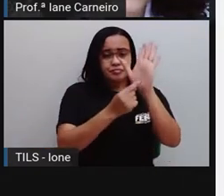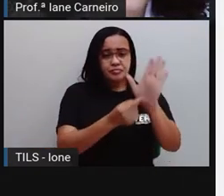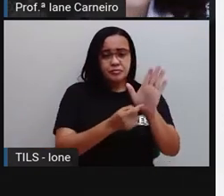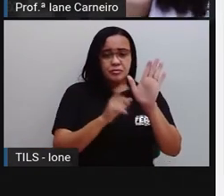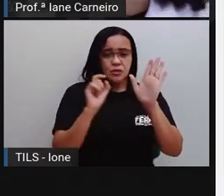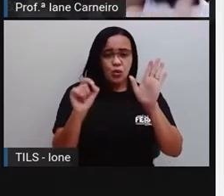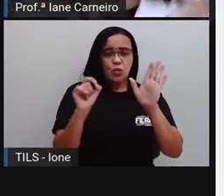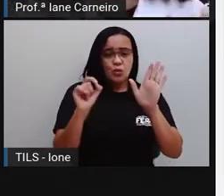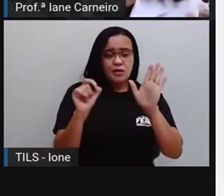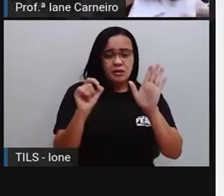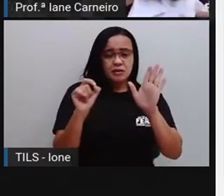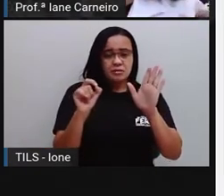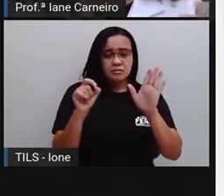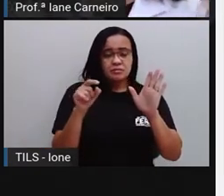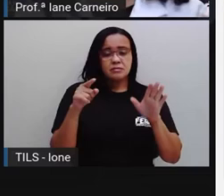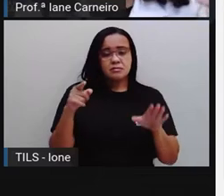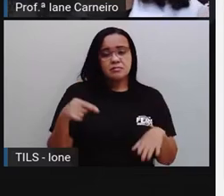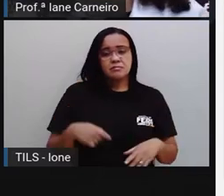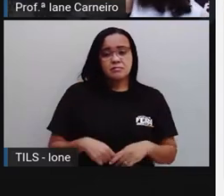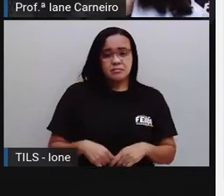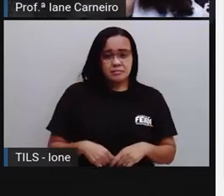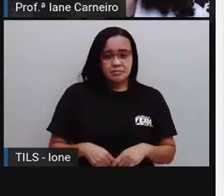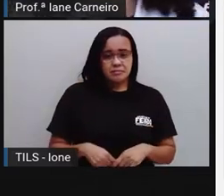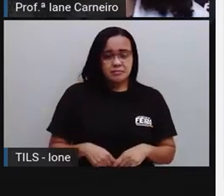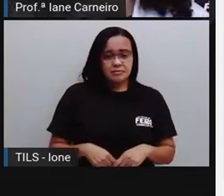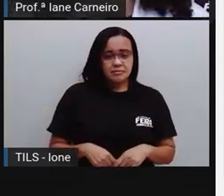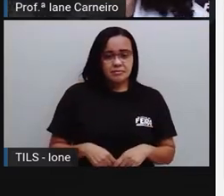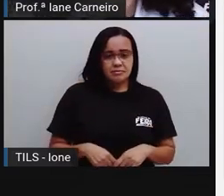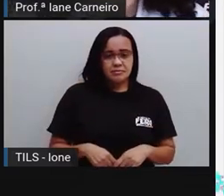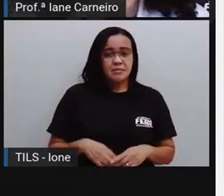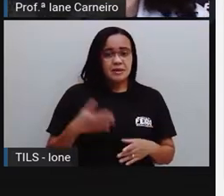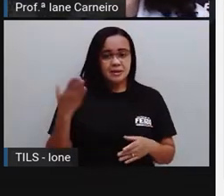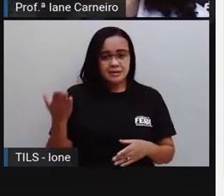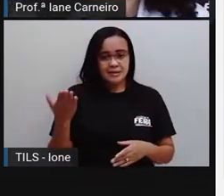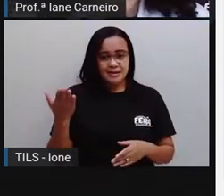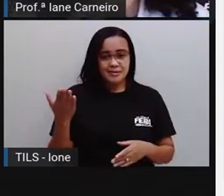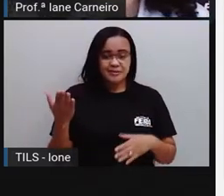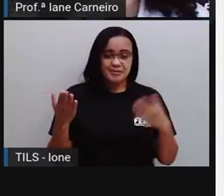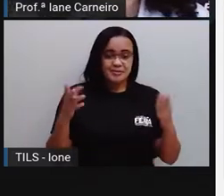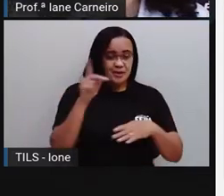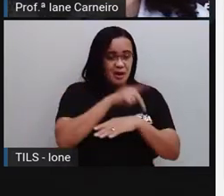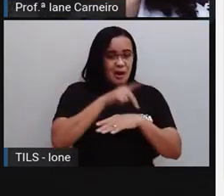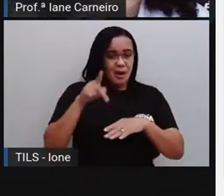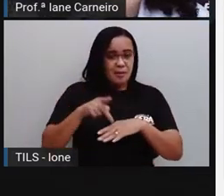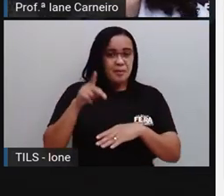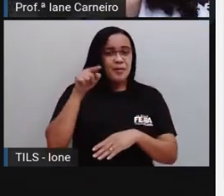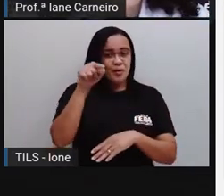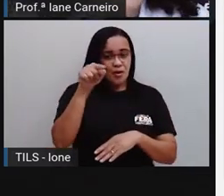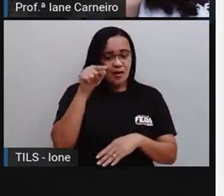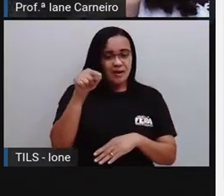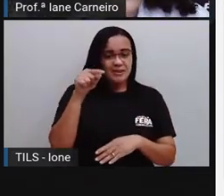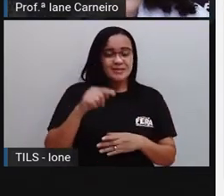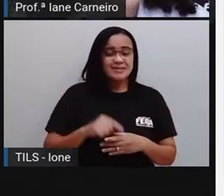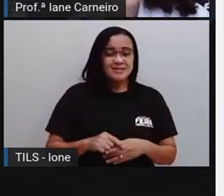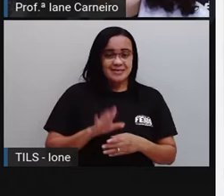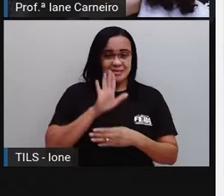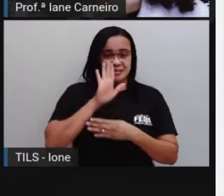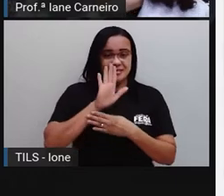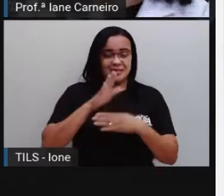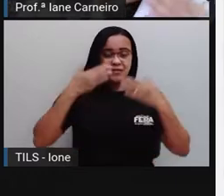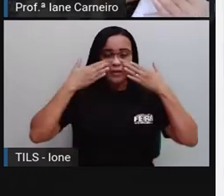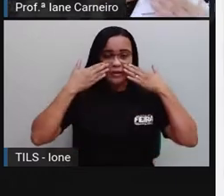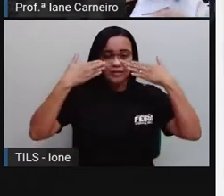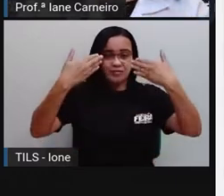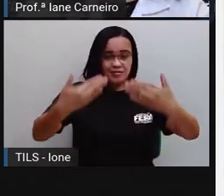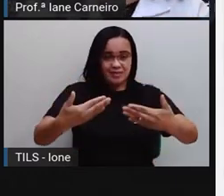está acontecendo com vocês e comigo. Então, faz de conta, né? Que a Pró é esse aqui, ó. É esse boneco. A Pró está aqui desse lado. E